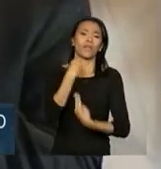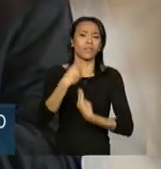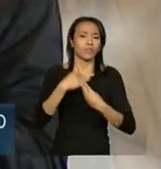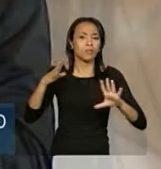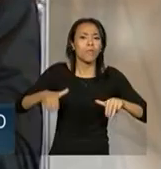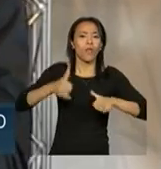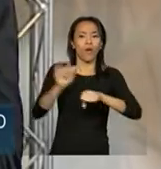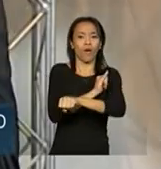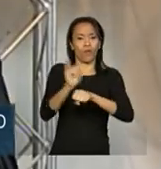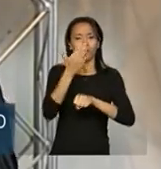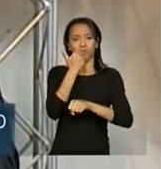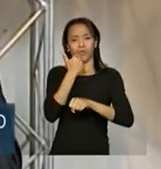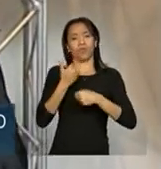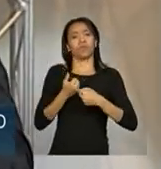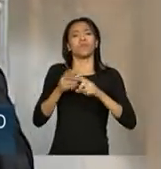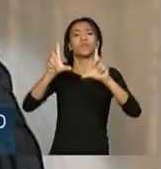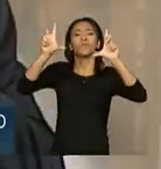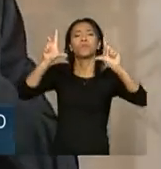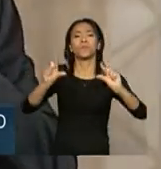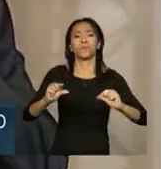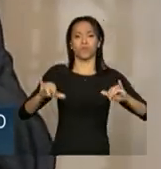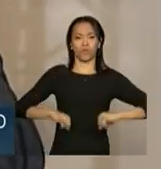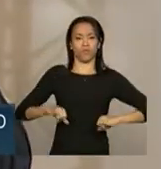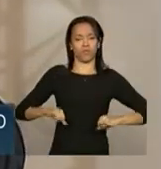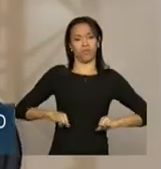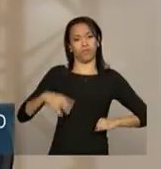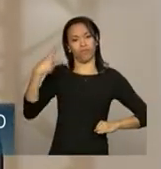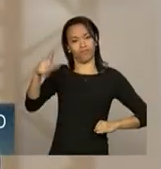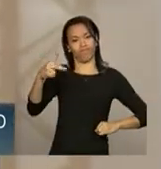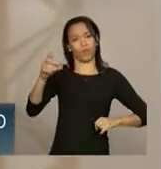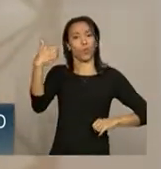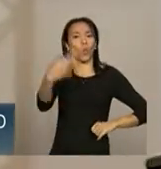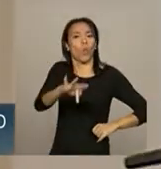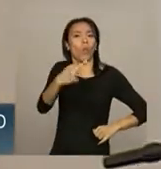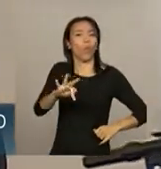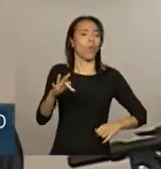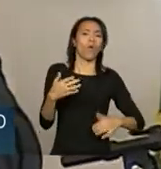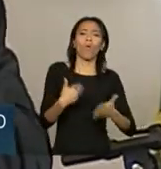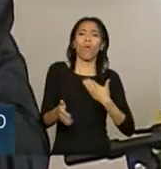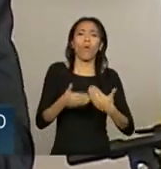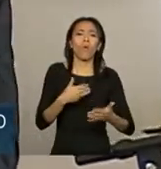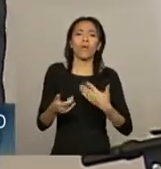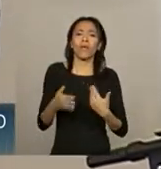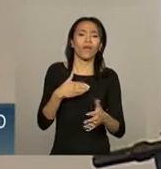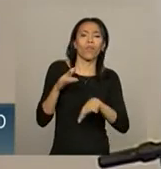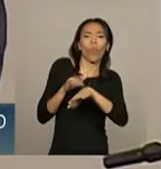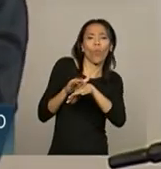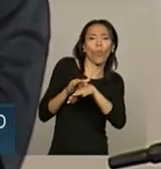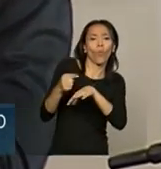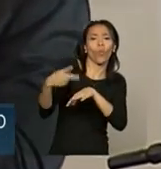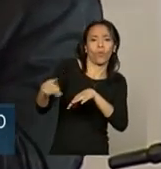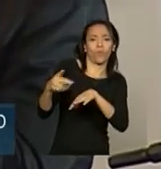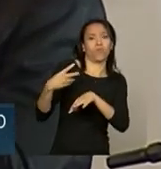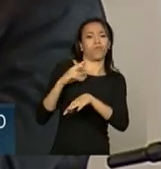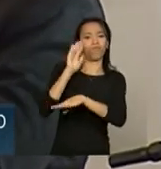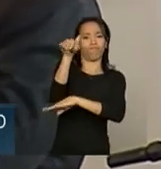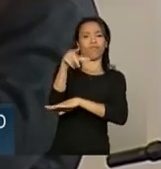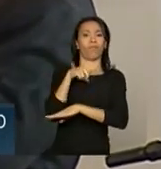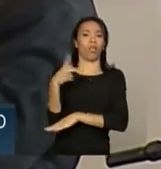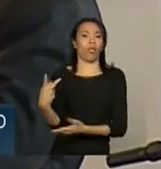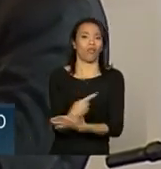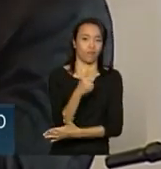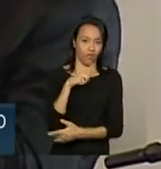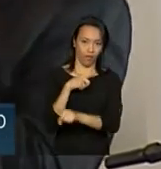resolver o problema, aliviar o sofrimento, aliviar a dor, aliviar qualquer sinal ou sintoma que aquela pessoa tenha. Eu